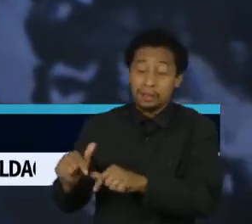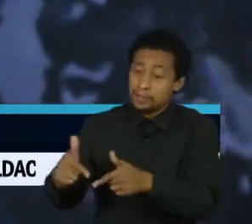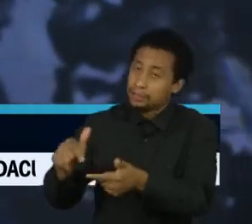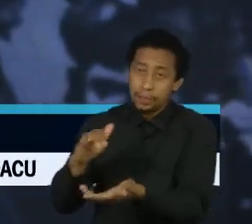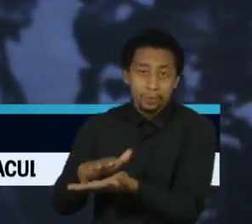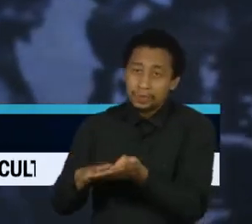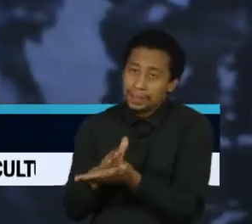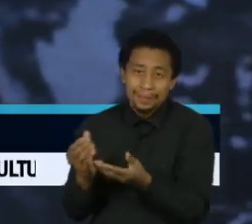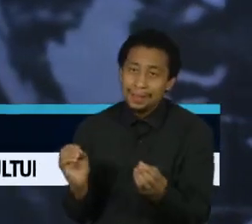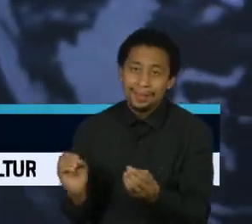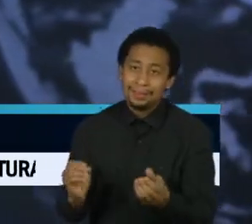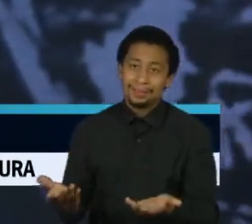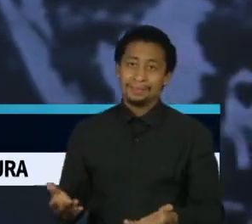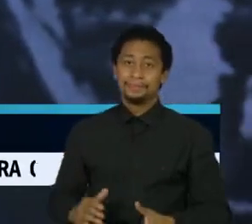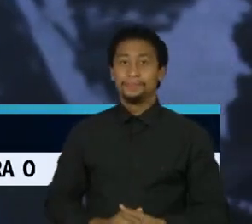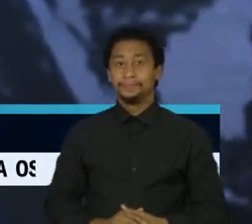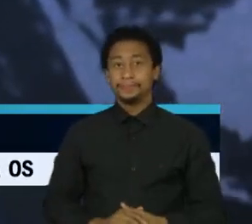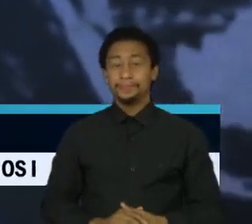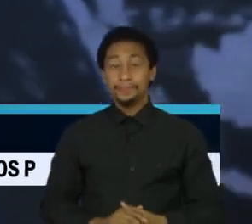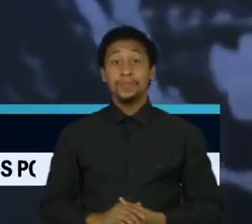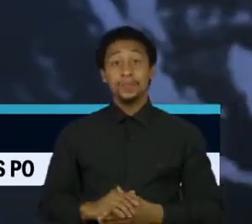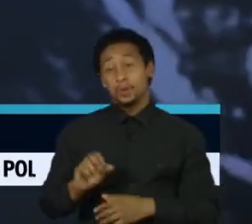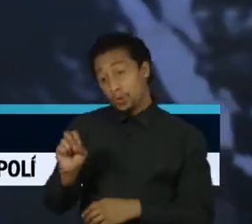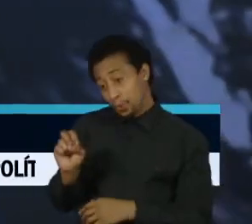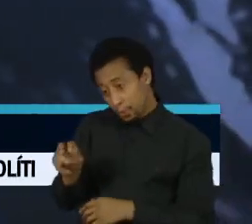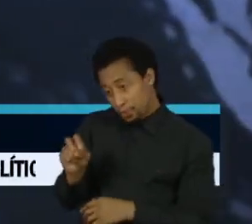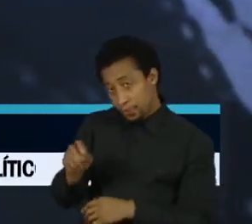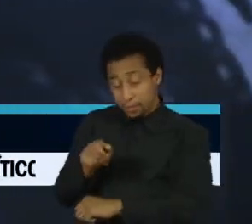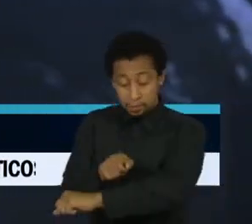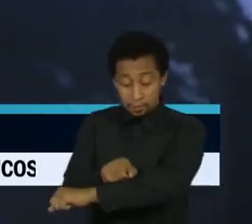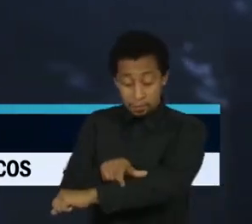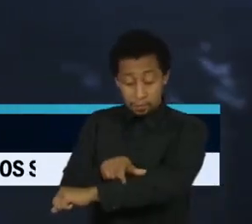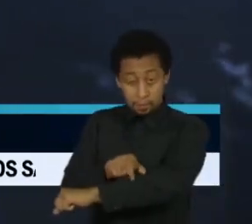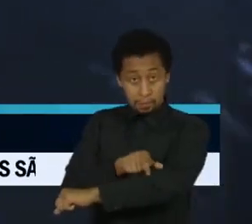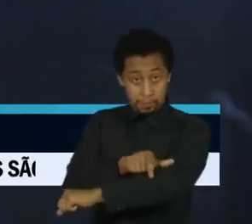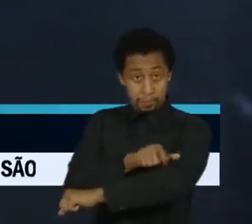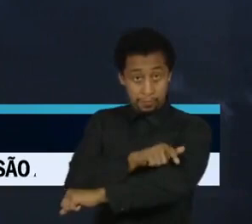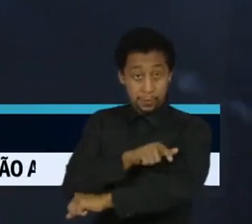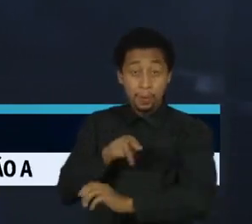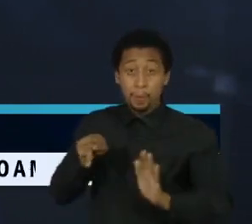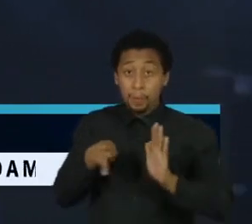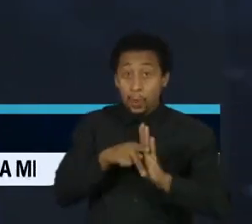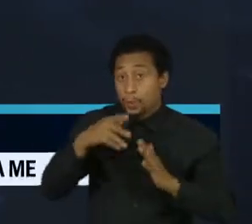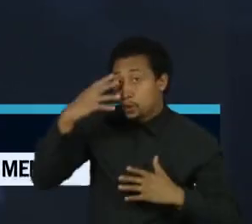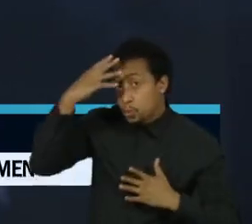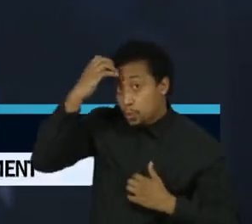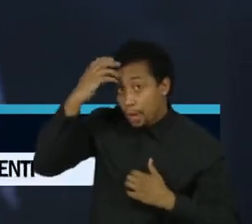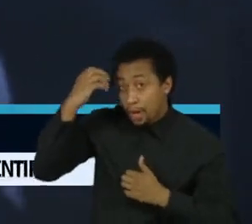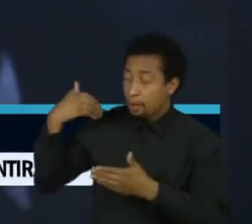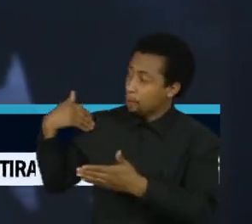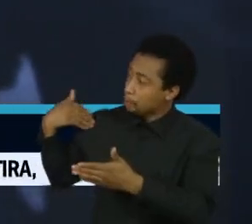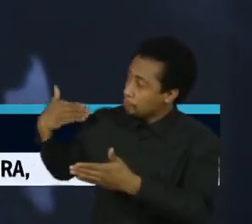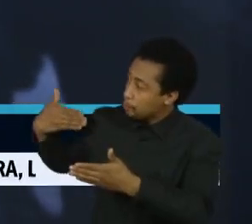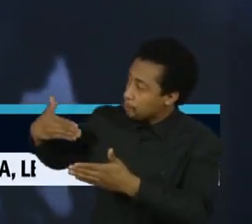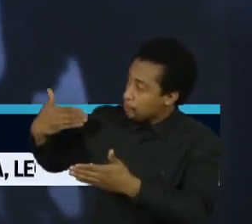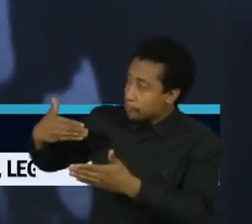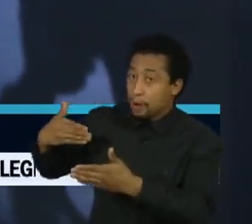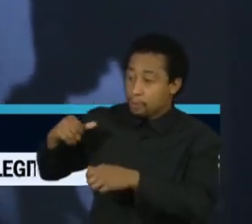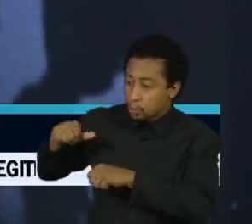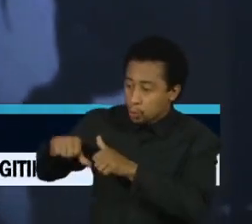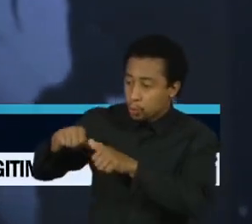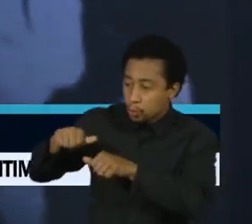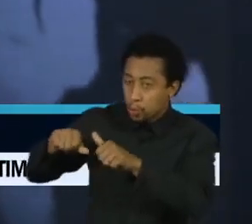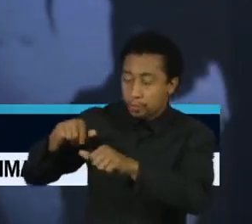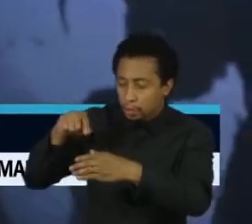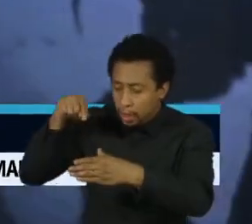Os pesquisadores encontraram 47 mutações do vírus causador da varíola dos macacos. O sequenciamento do genoma do vírus